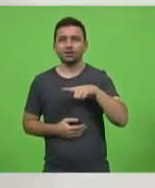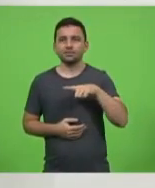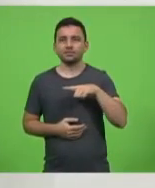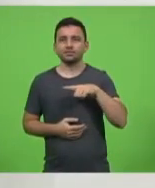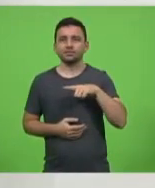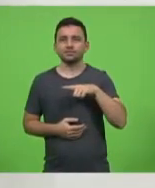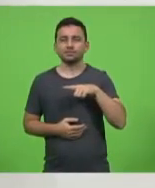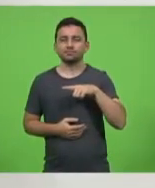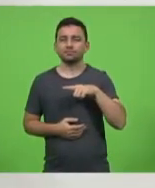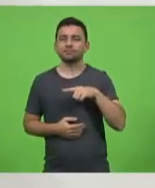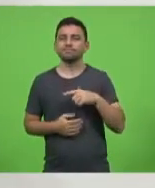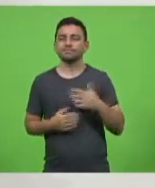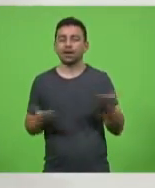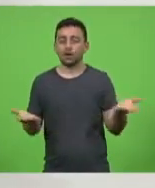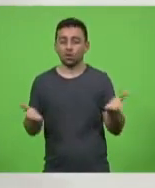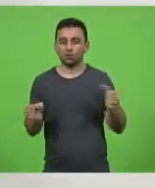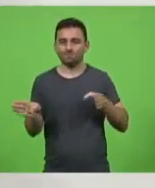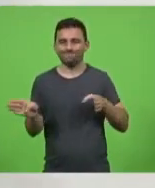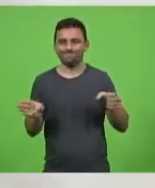passando por um período